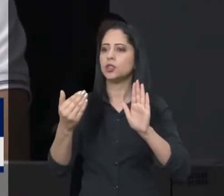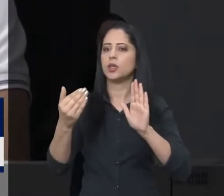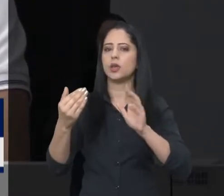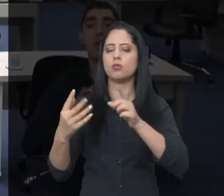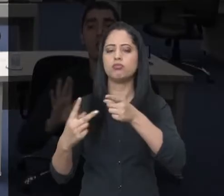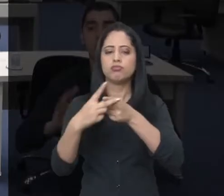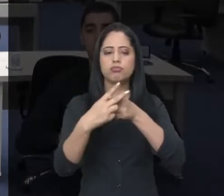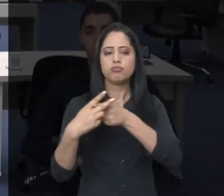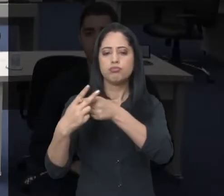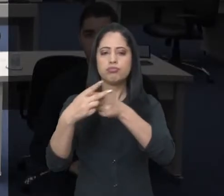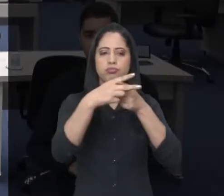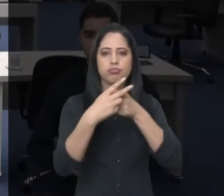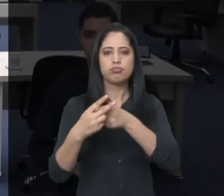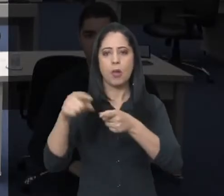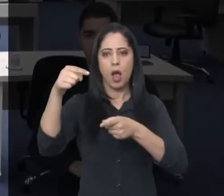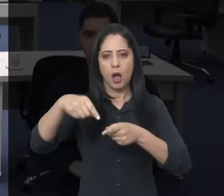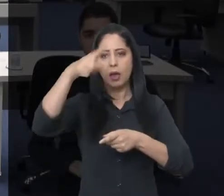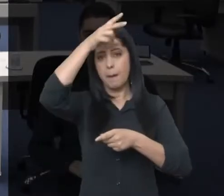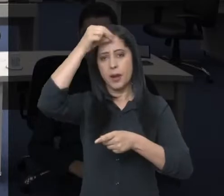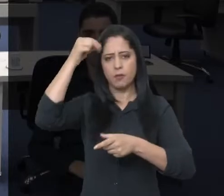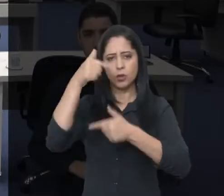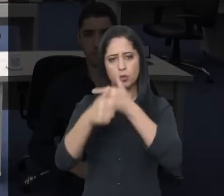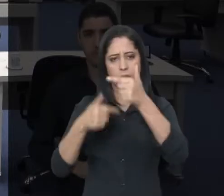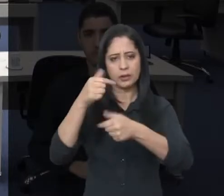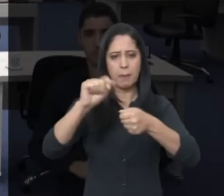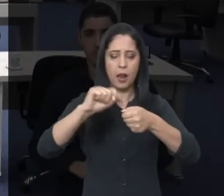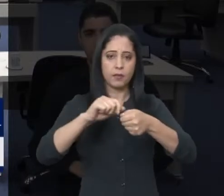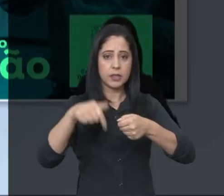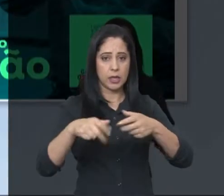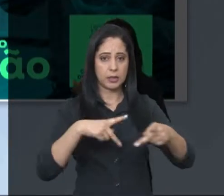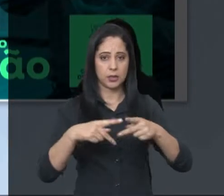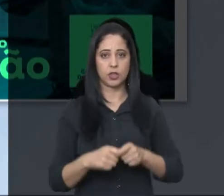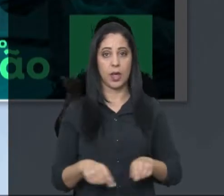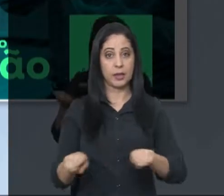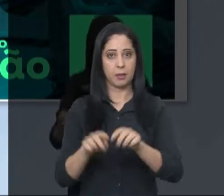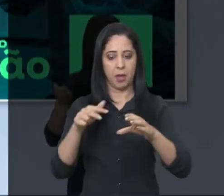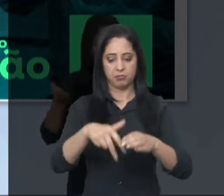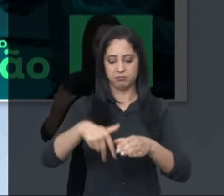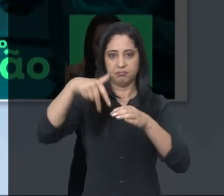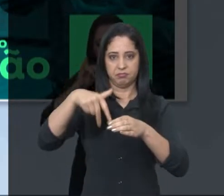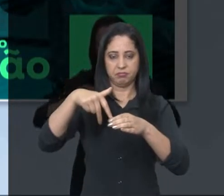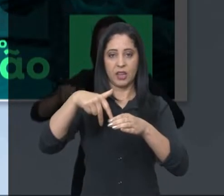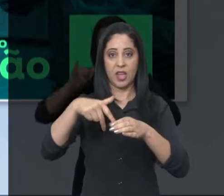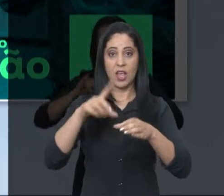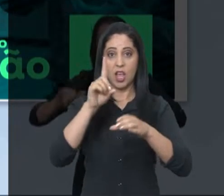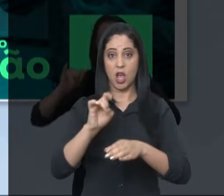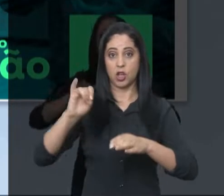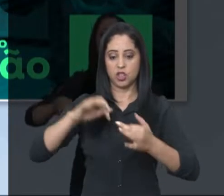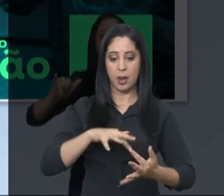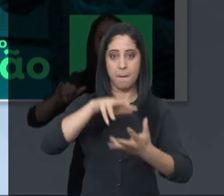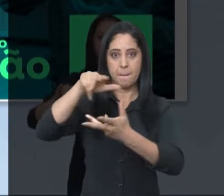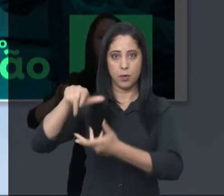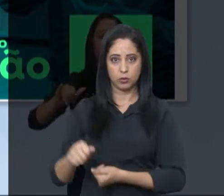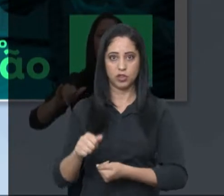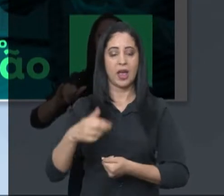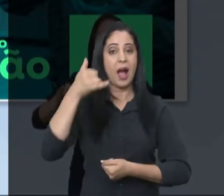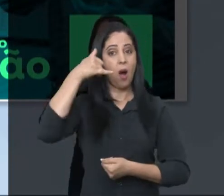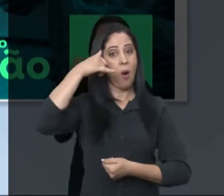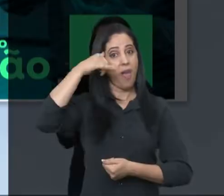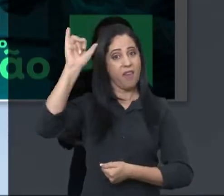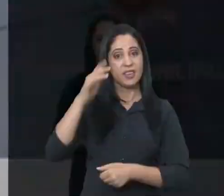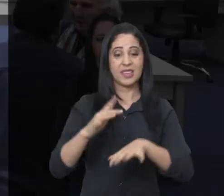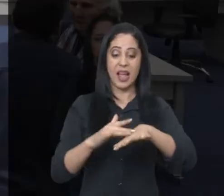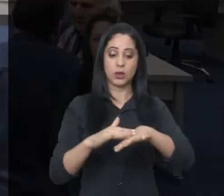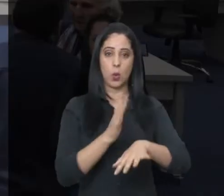indicações com pedidos de serviços públicos para a cidade. Na tribuna, os vereadores abordaram o Dia Mundial do